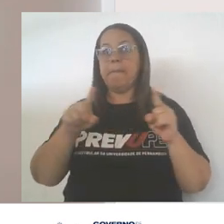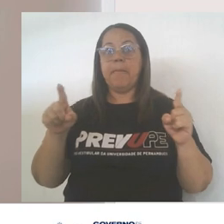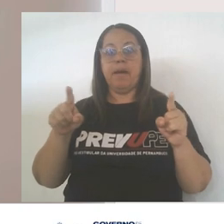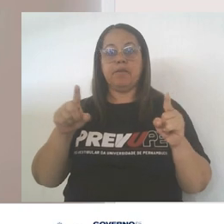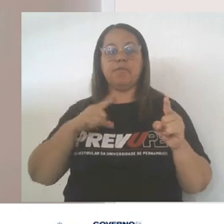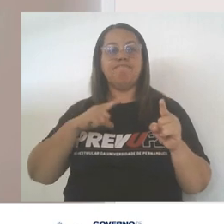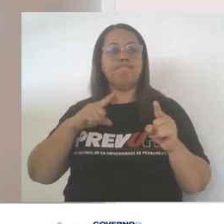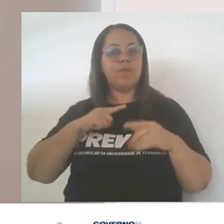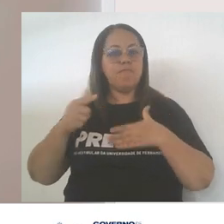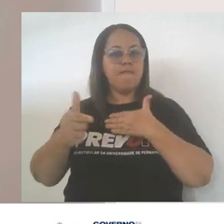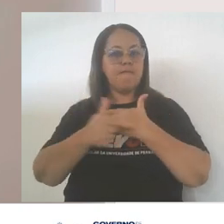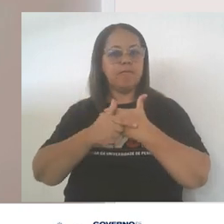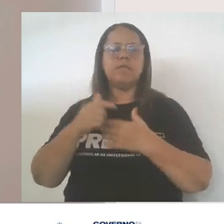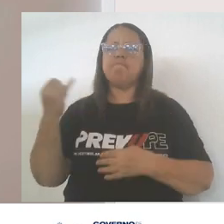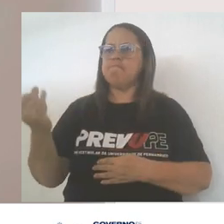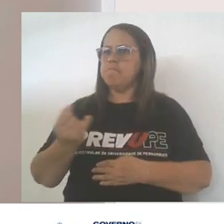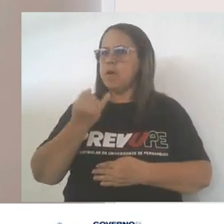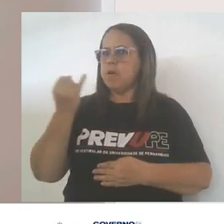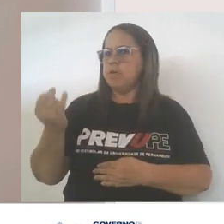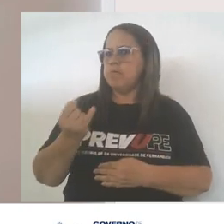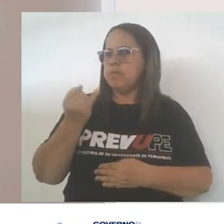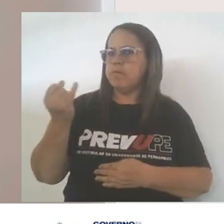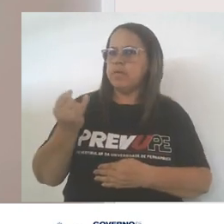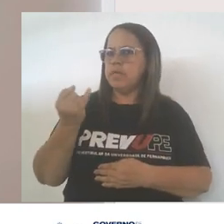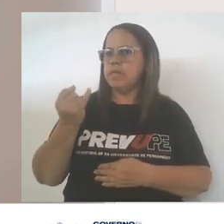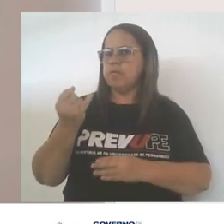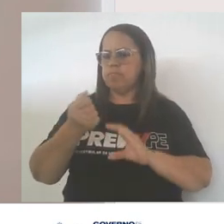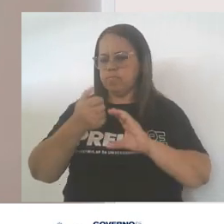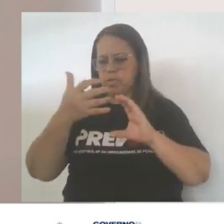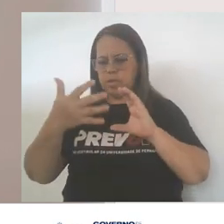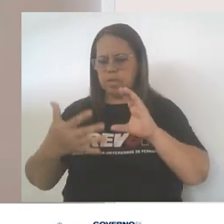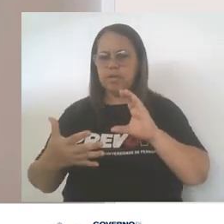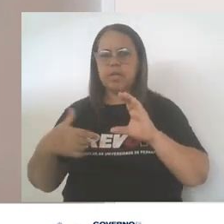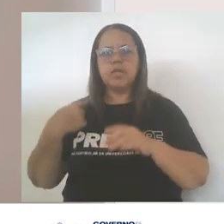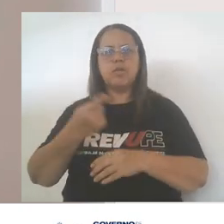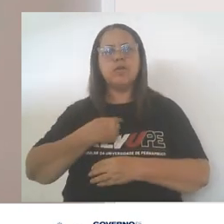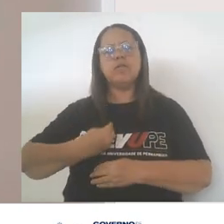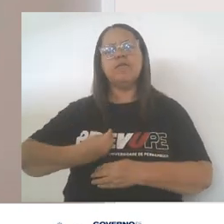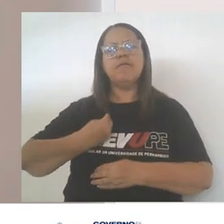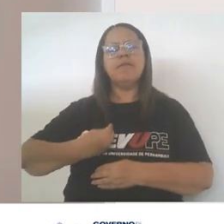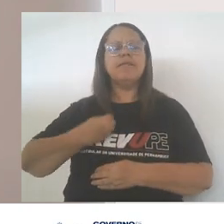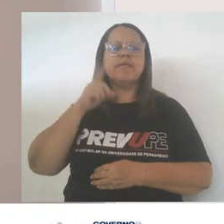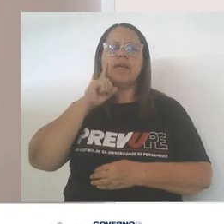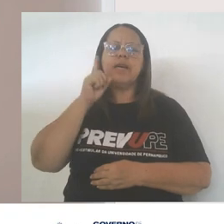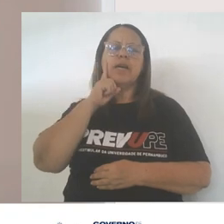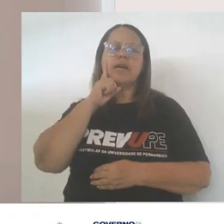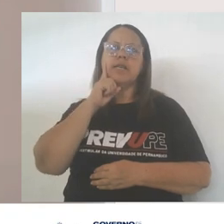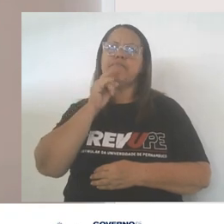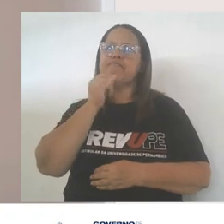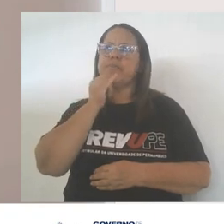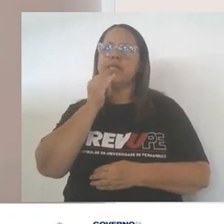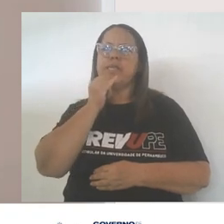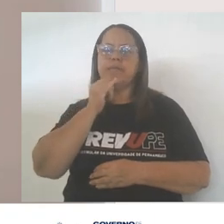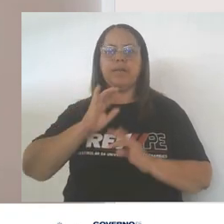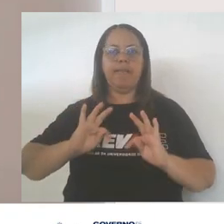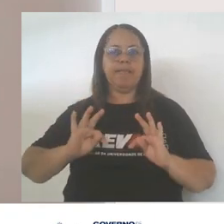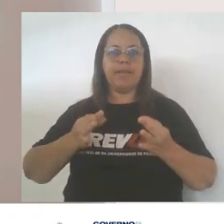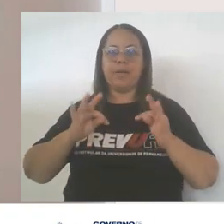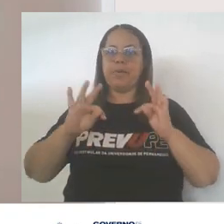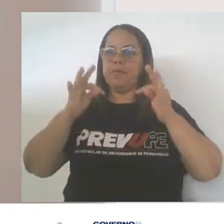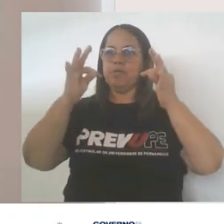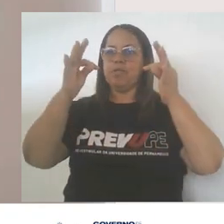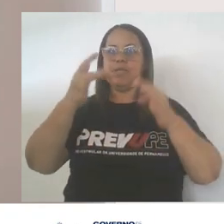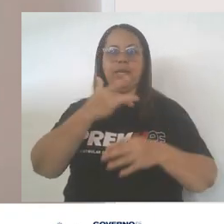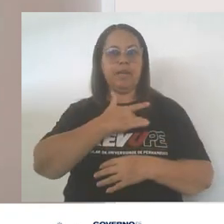desempenha um papel essencial em muitos aspectos da nossa vida cotidiana, como a tecnologia e a